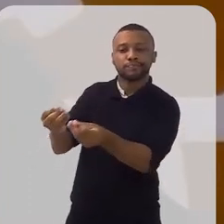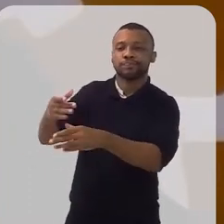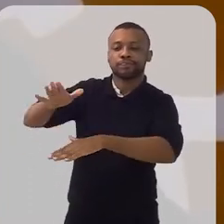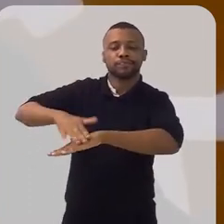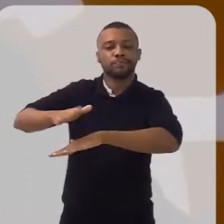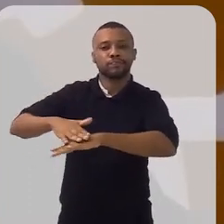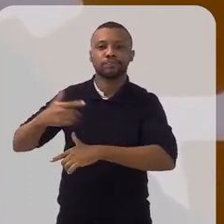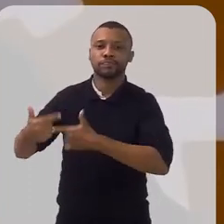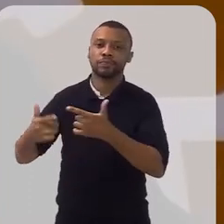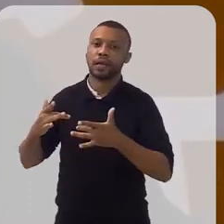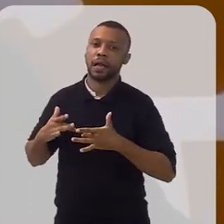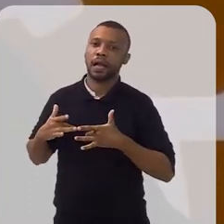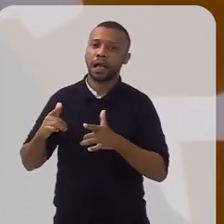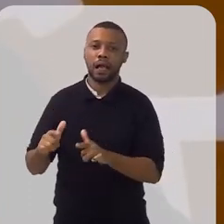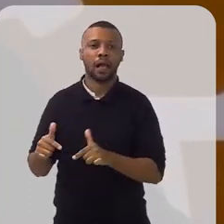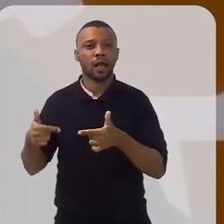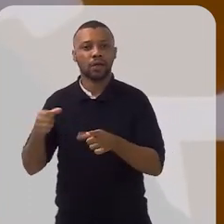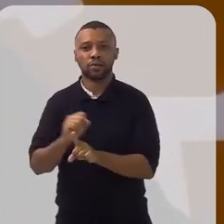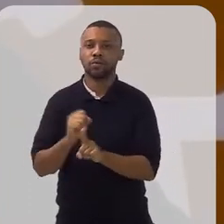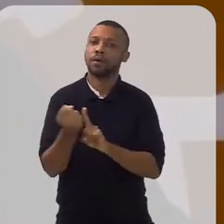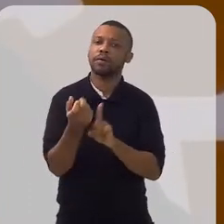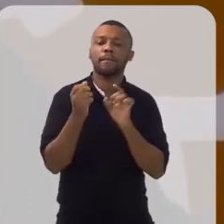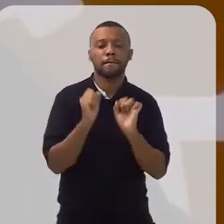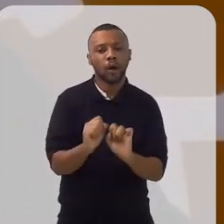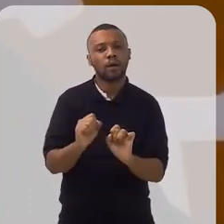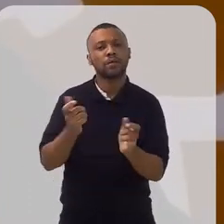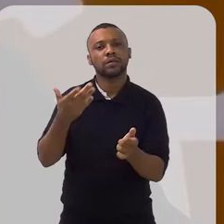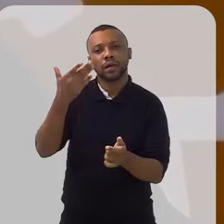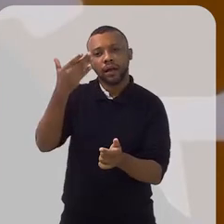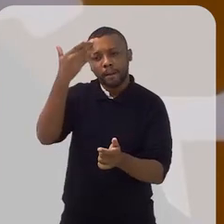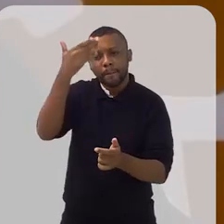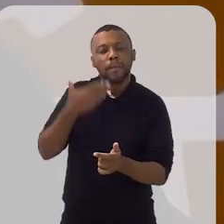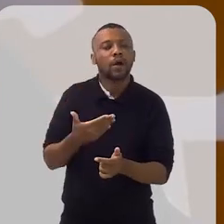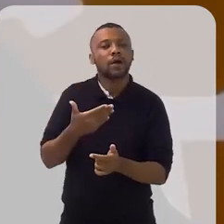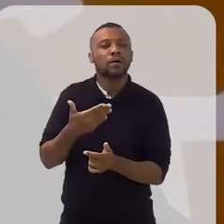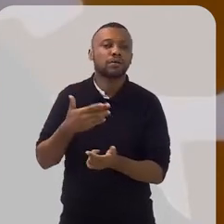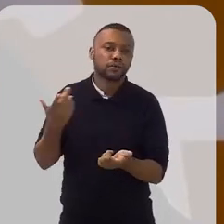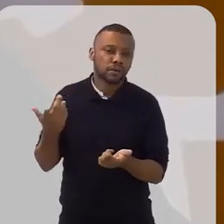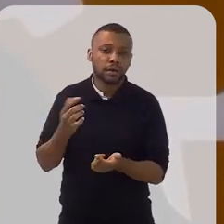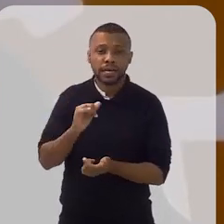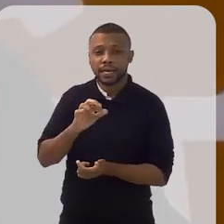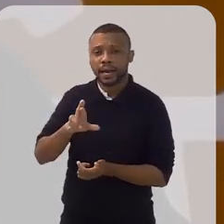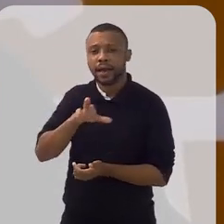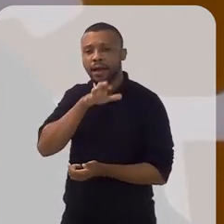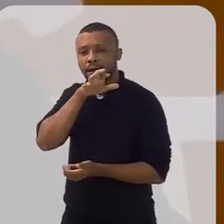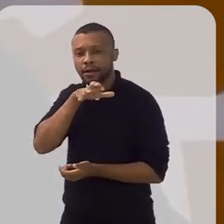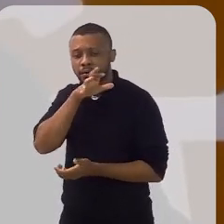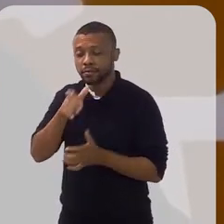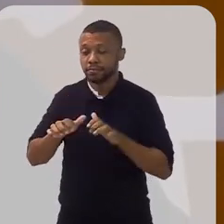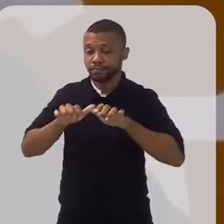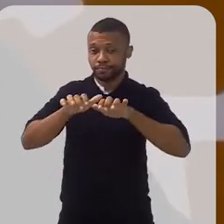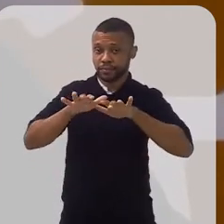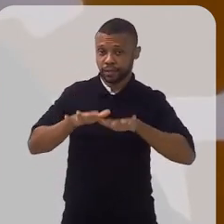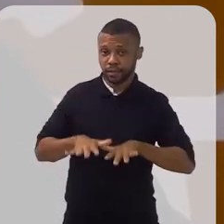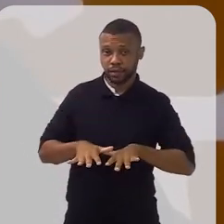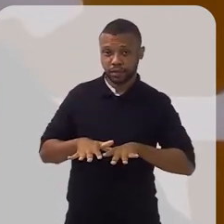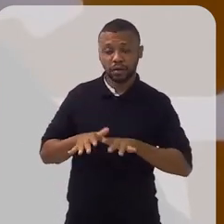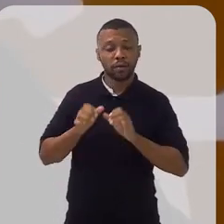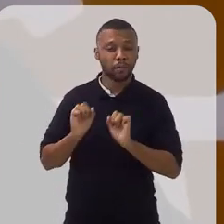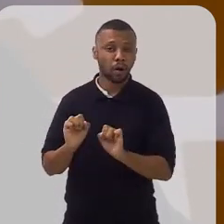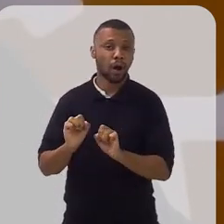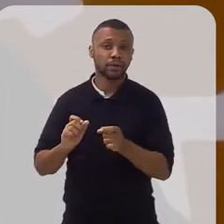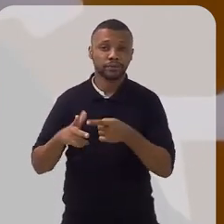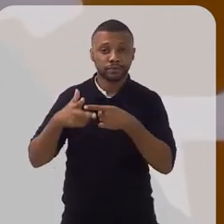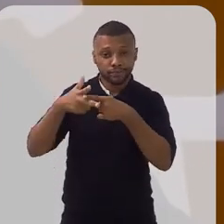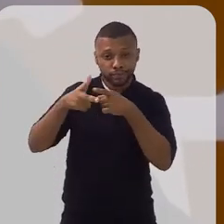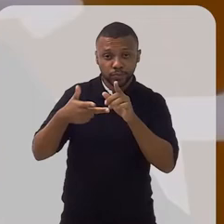esse ato de solidariedade que pode ser prestado através da declaração de imposto de renda. O